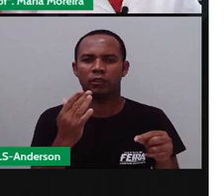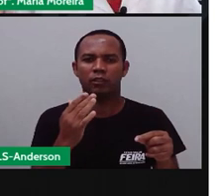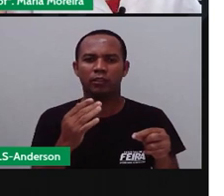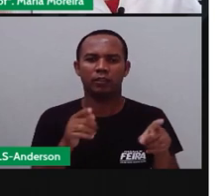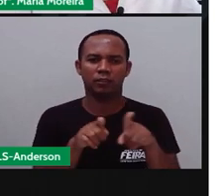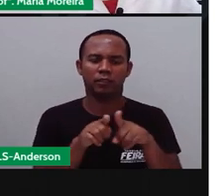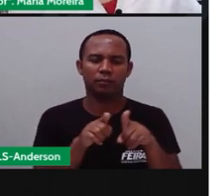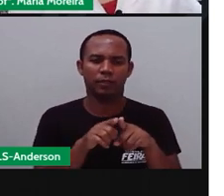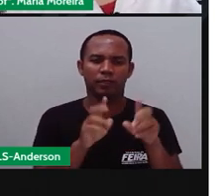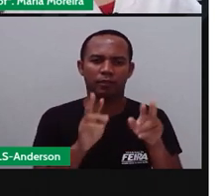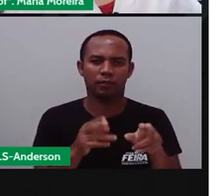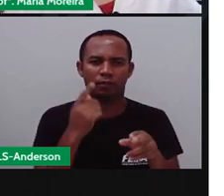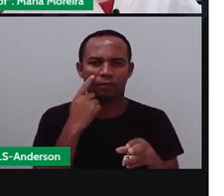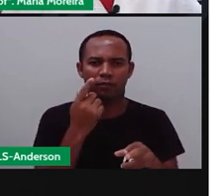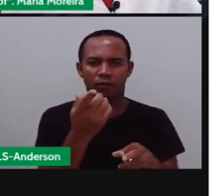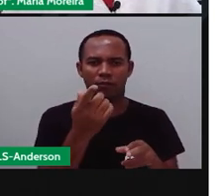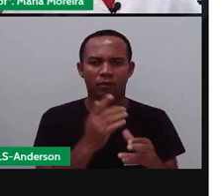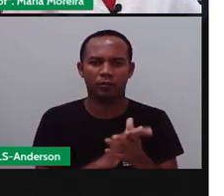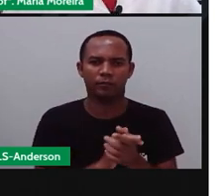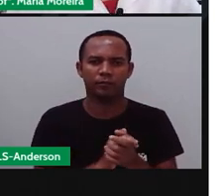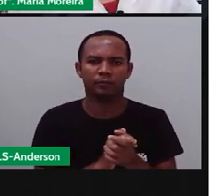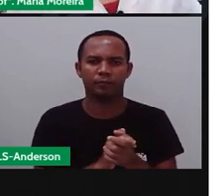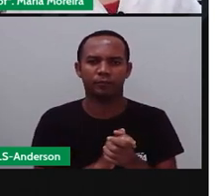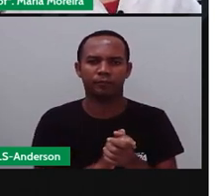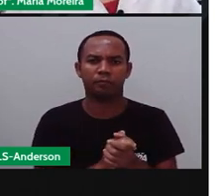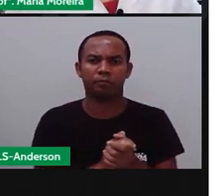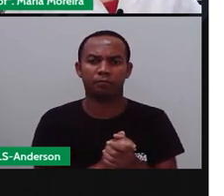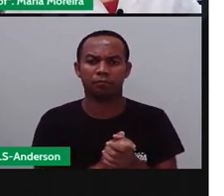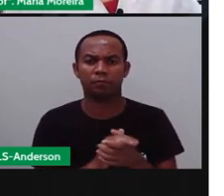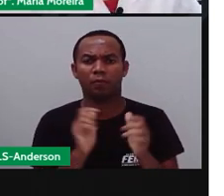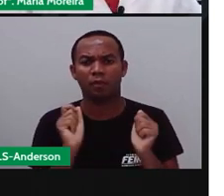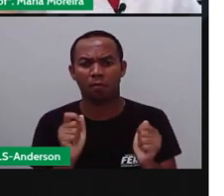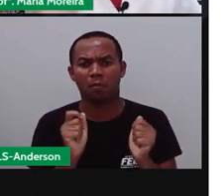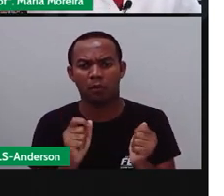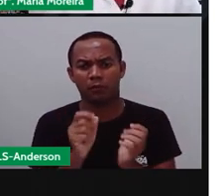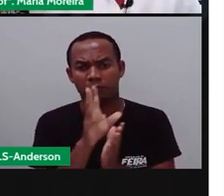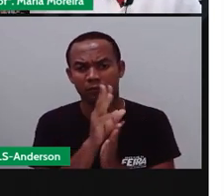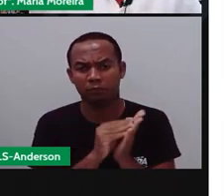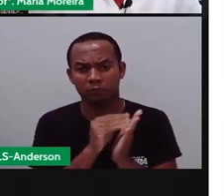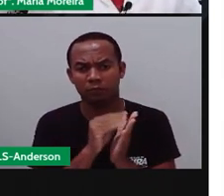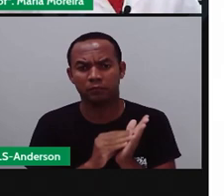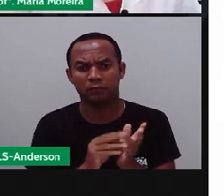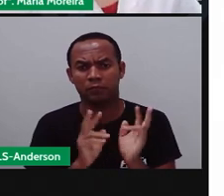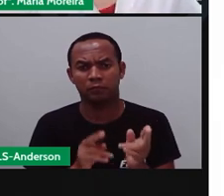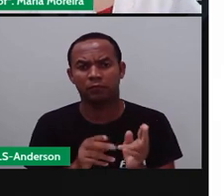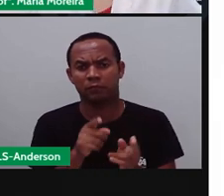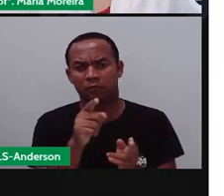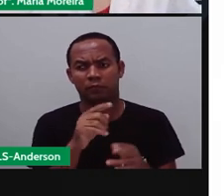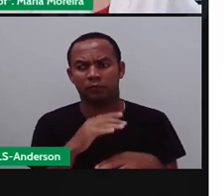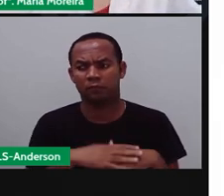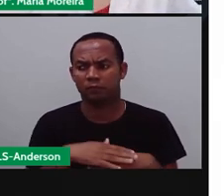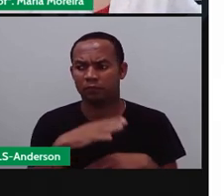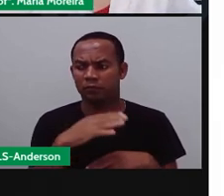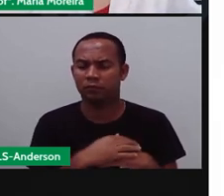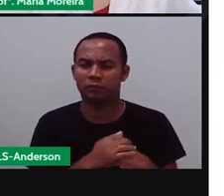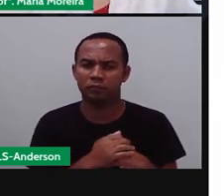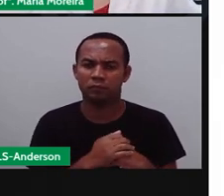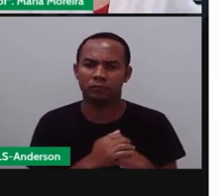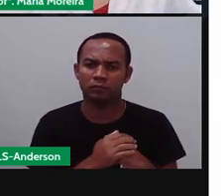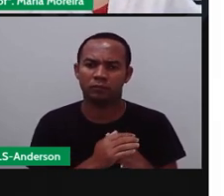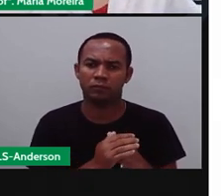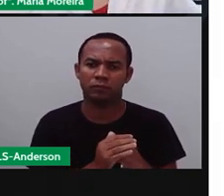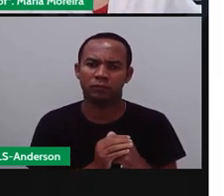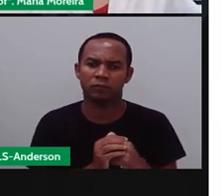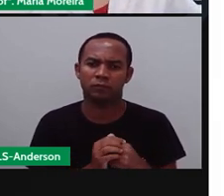Que pode ser como essa daí da imagem, no alto. Ou pode ser amarrada no tronco de árvores, que são o quê? Com caules mais... Com troncos